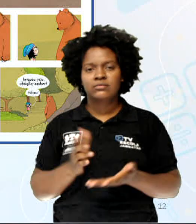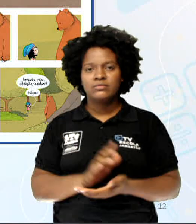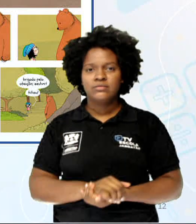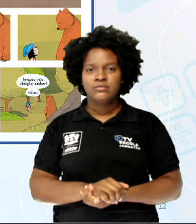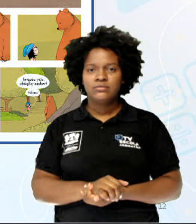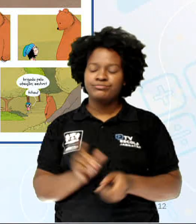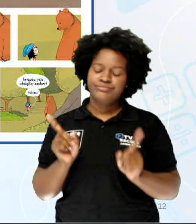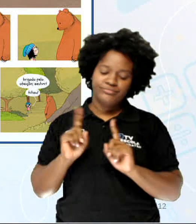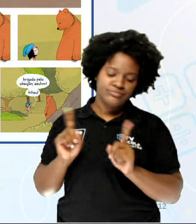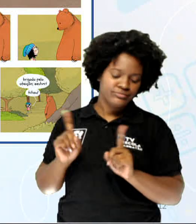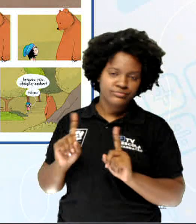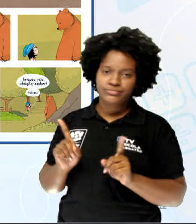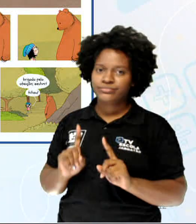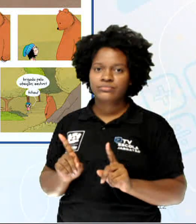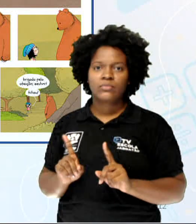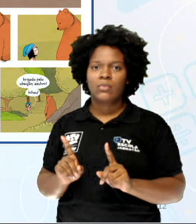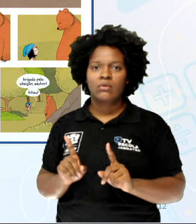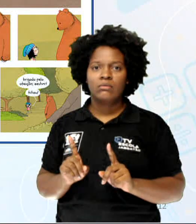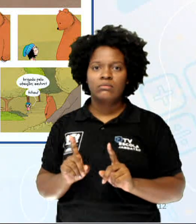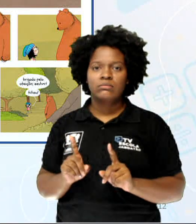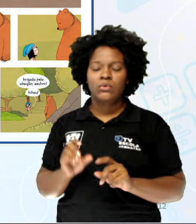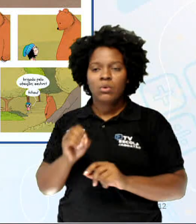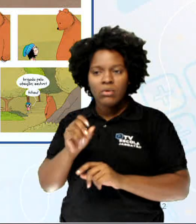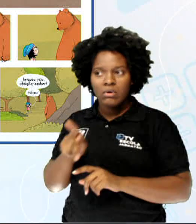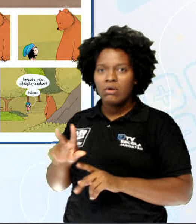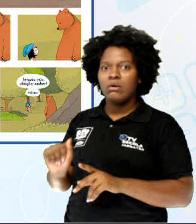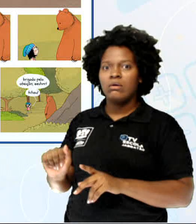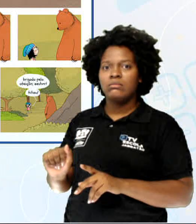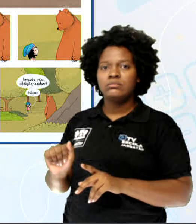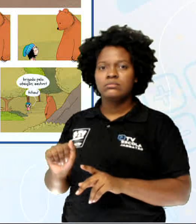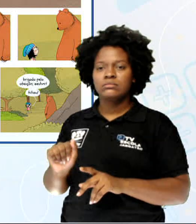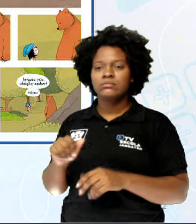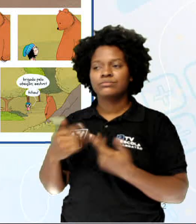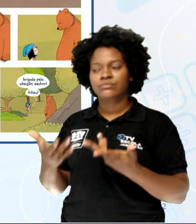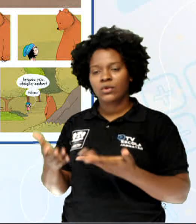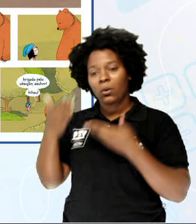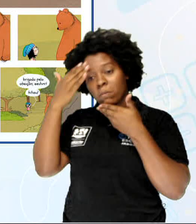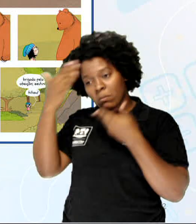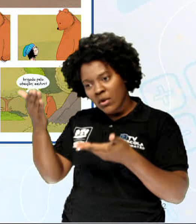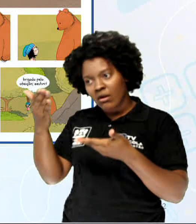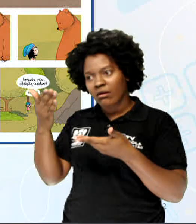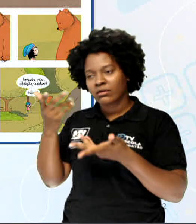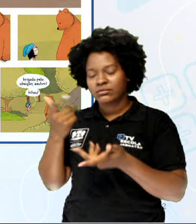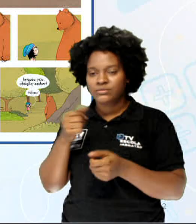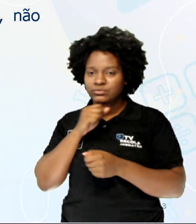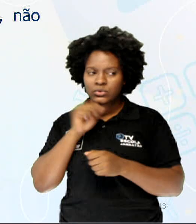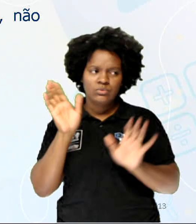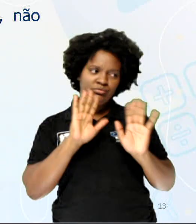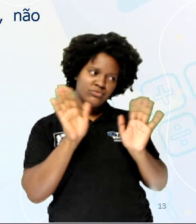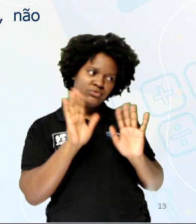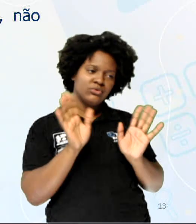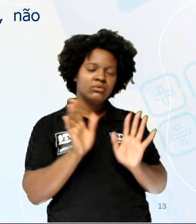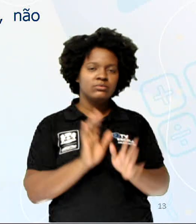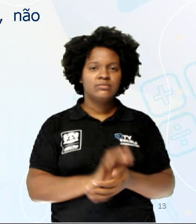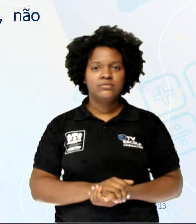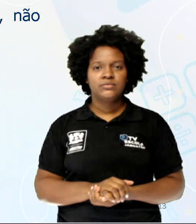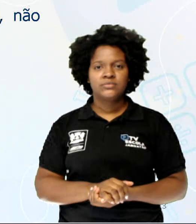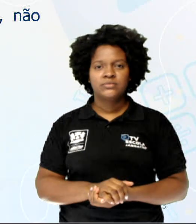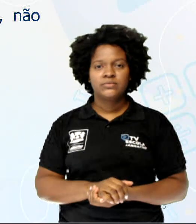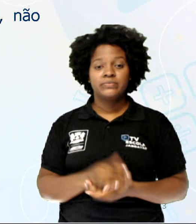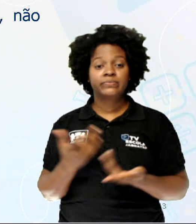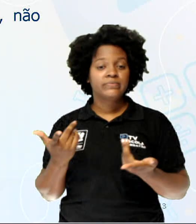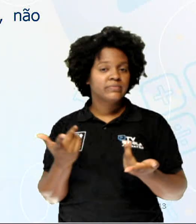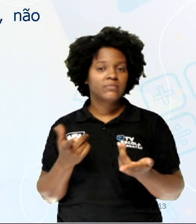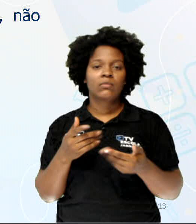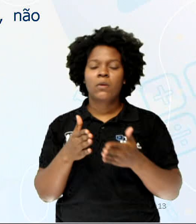Não? Hum... Ok! Então, obrigada pela atenção, senhor. Tchau! O que eu